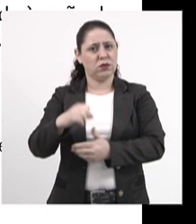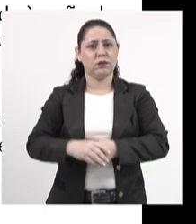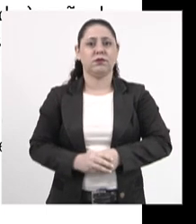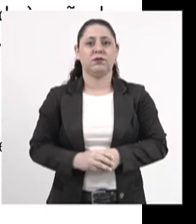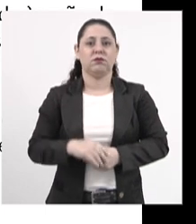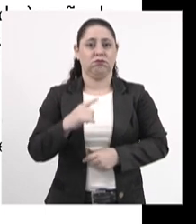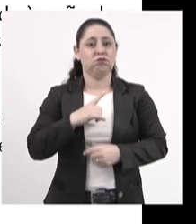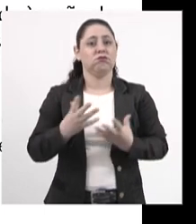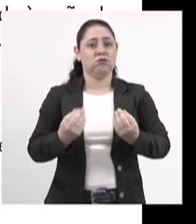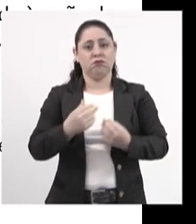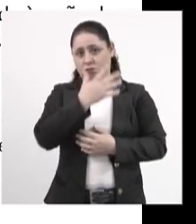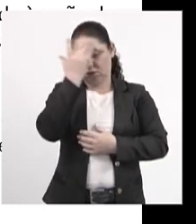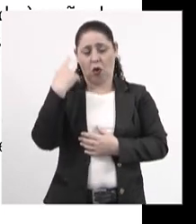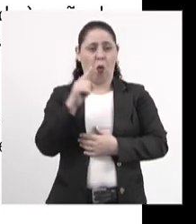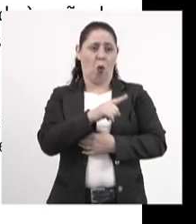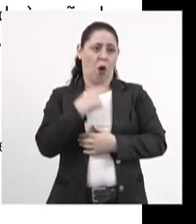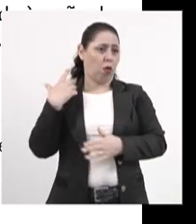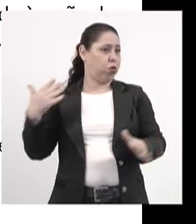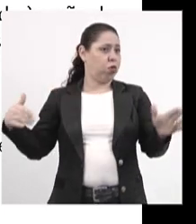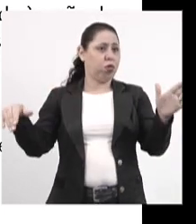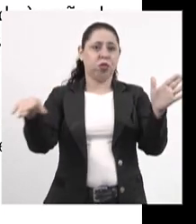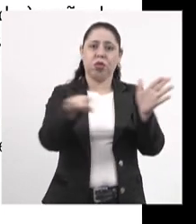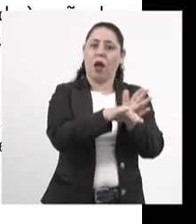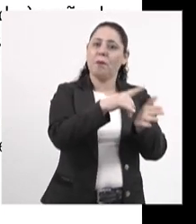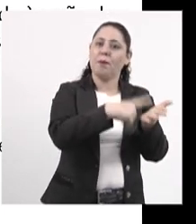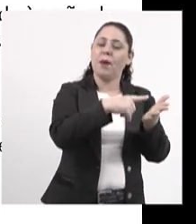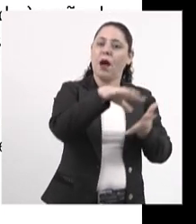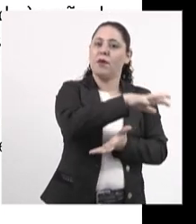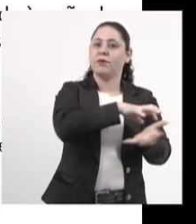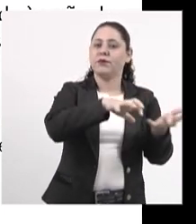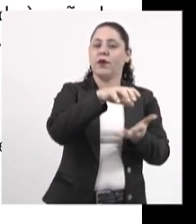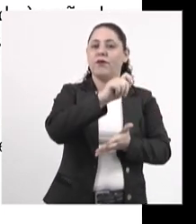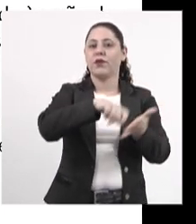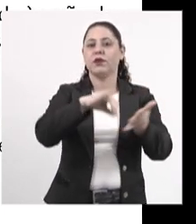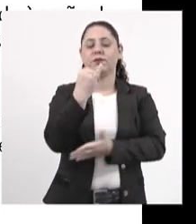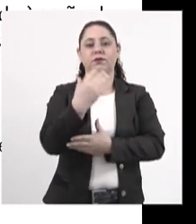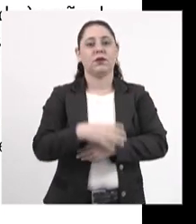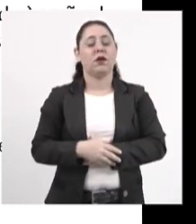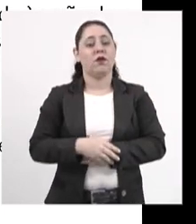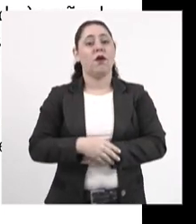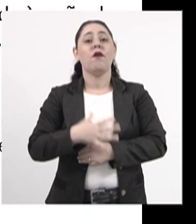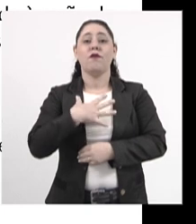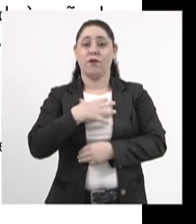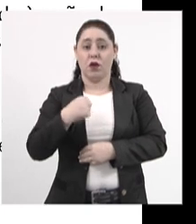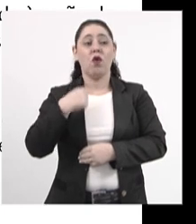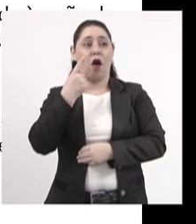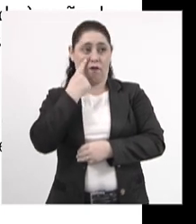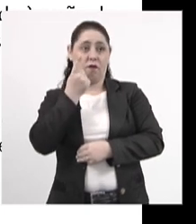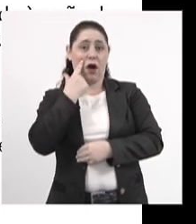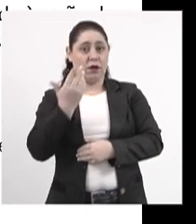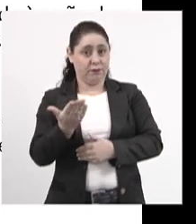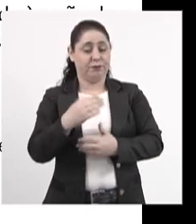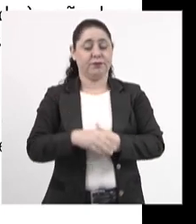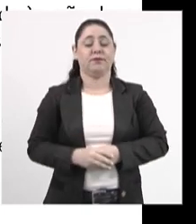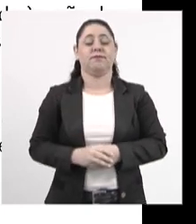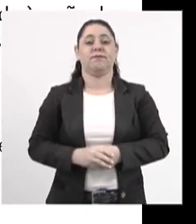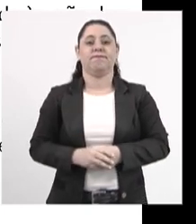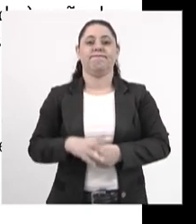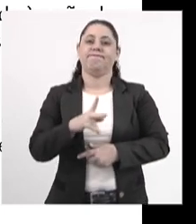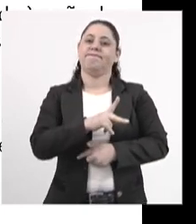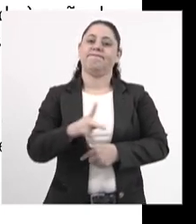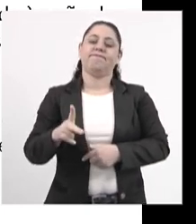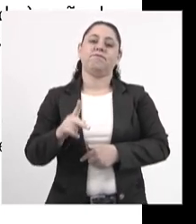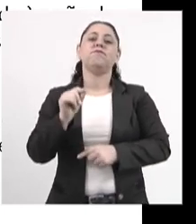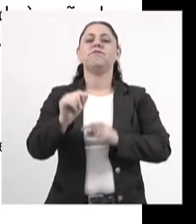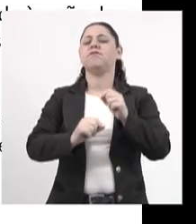Tem muita gente que vai morrer e não vai chegar até o final dessa reforma. Nossos filhos e netos que vão ver. Então, presidente, olha o que está